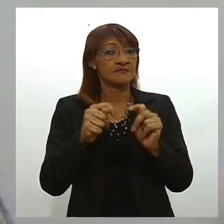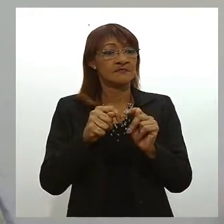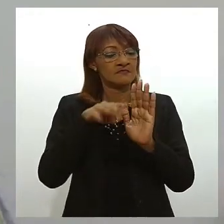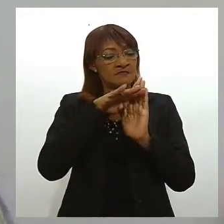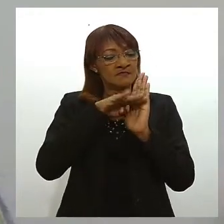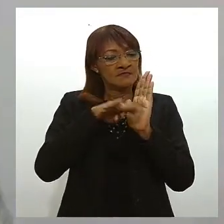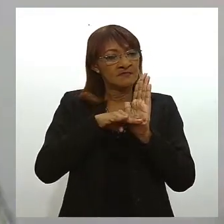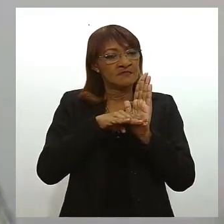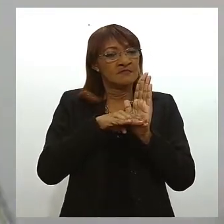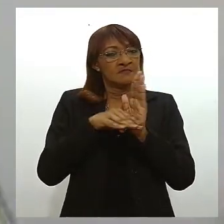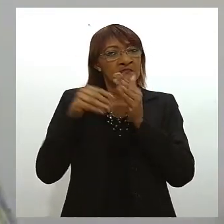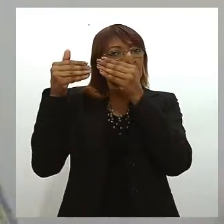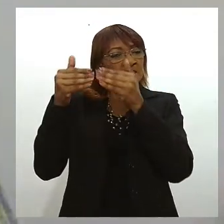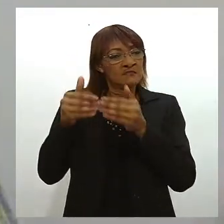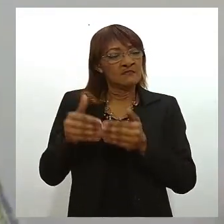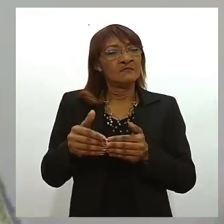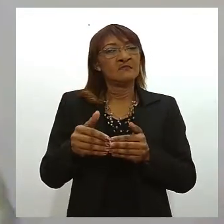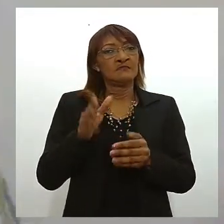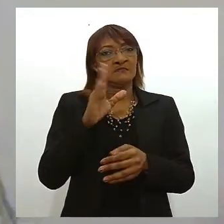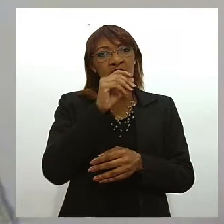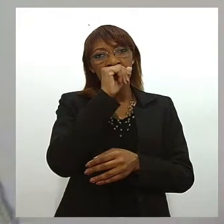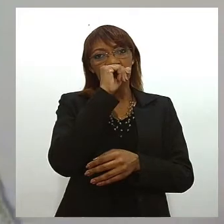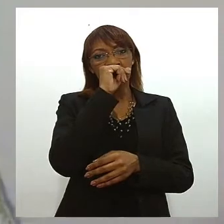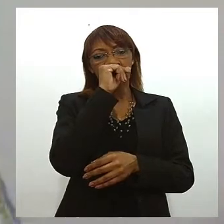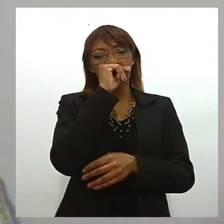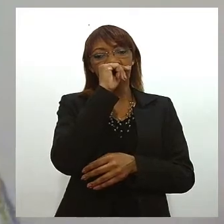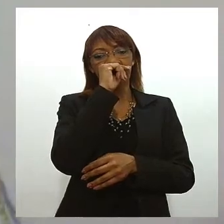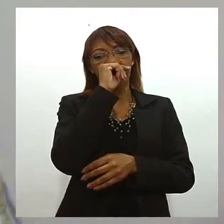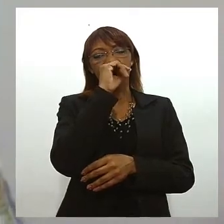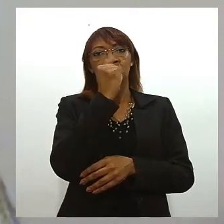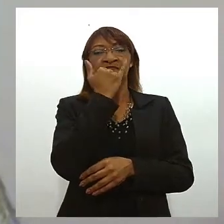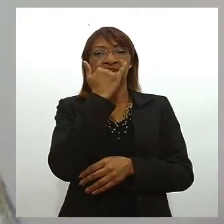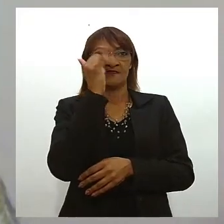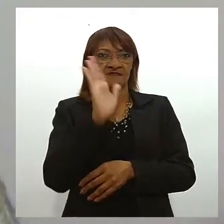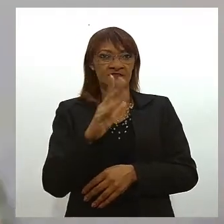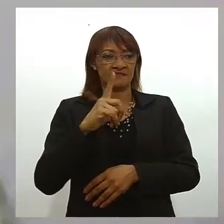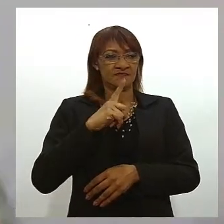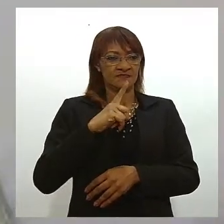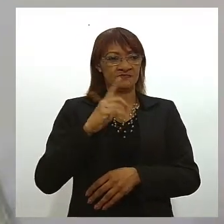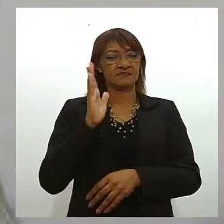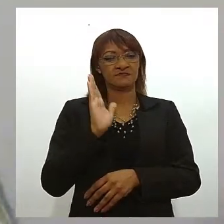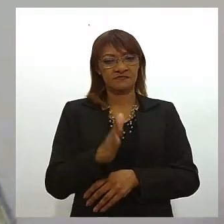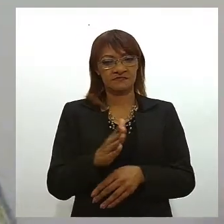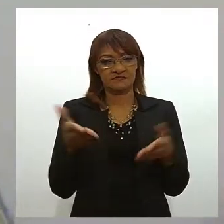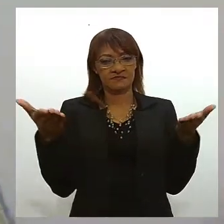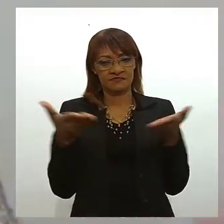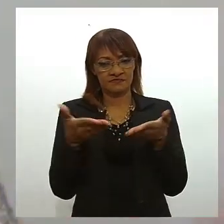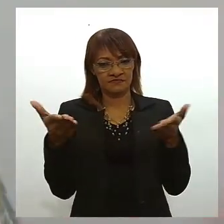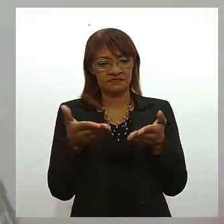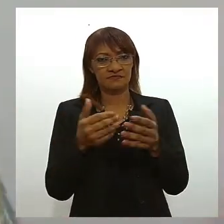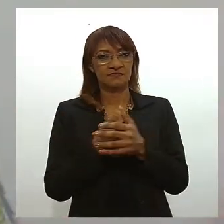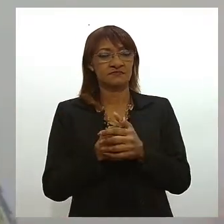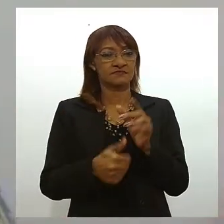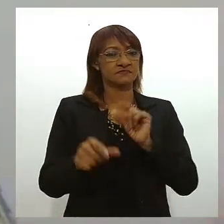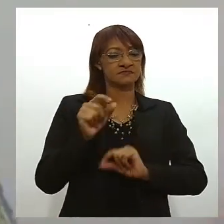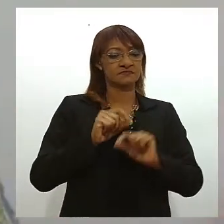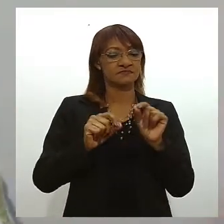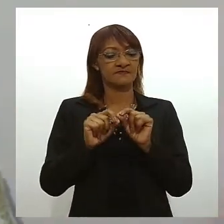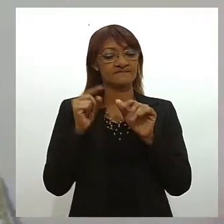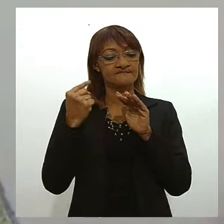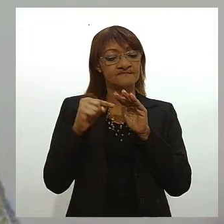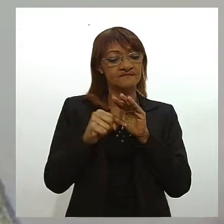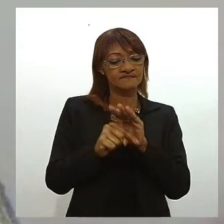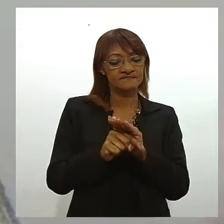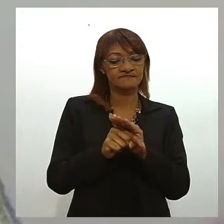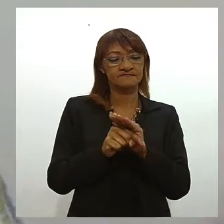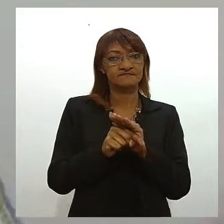mediante o Programa Nacional de Segurança do Paciente, que já é instituído há um bom tempo. Então, hoje a gente trabalha com protocolos bem estruturados, bem